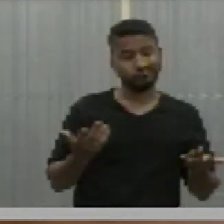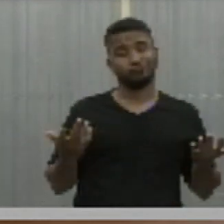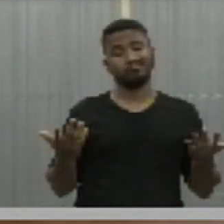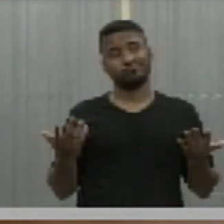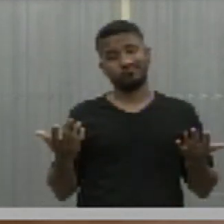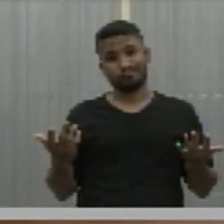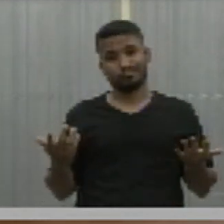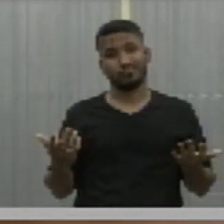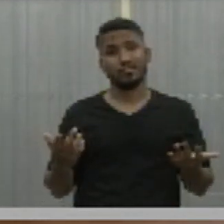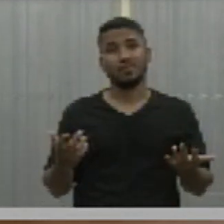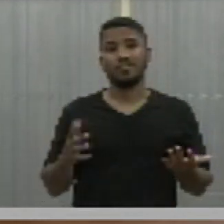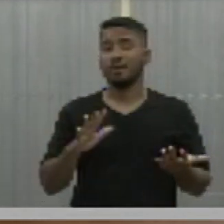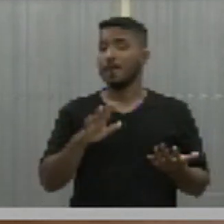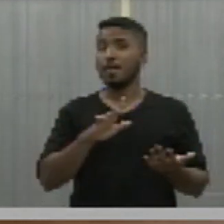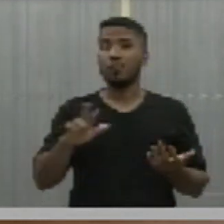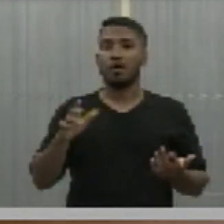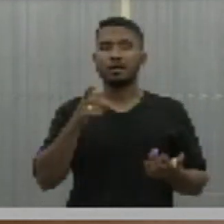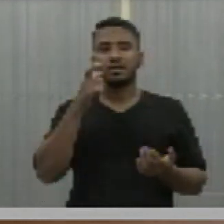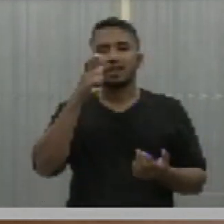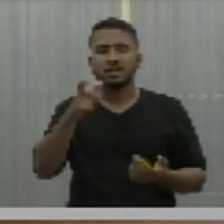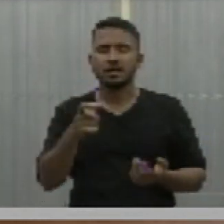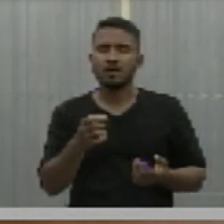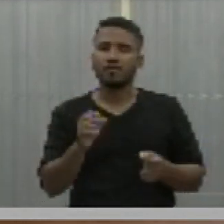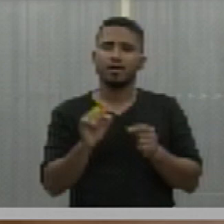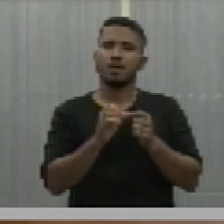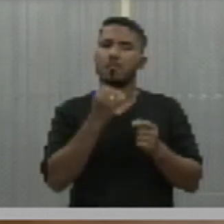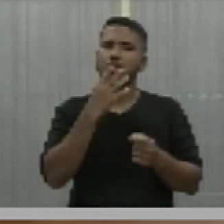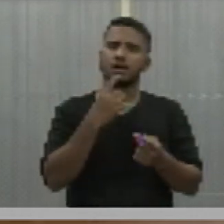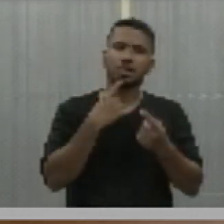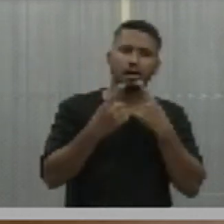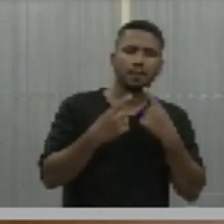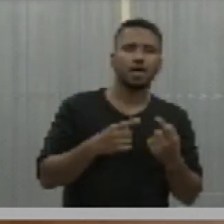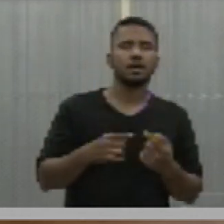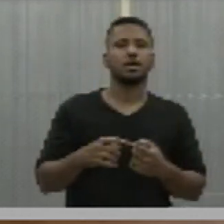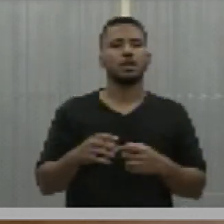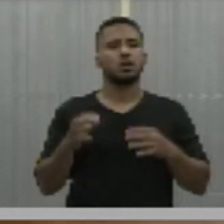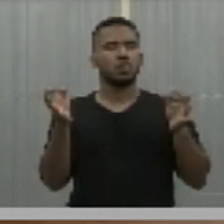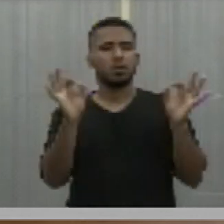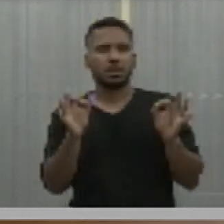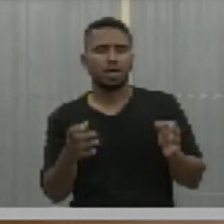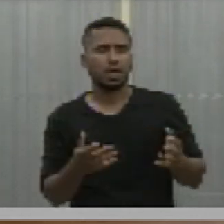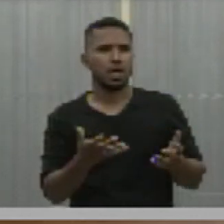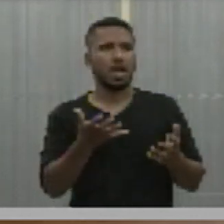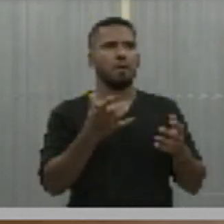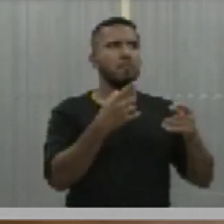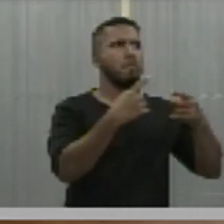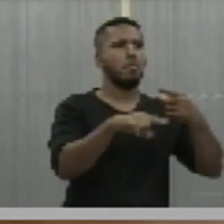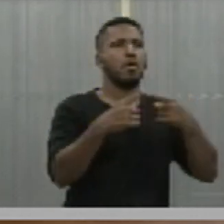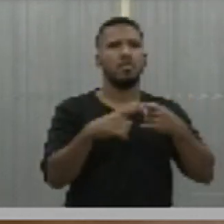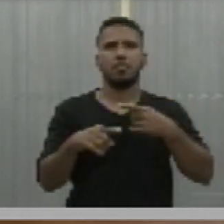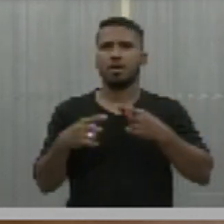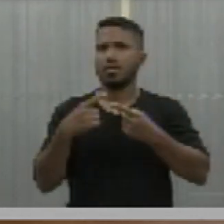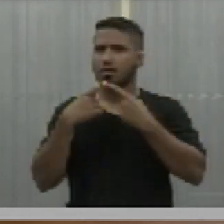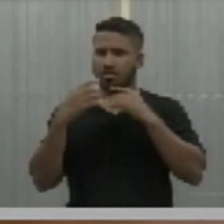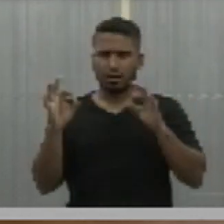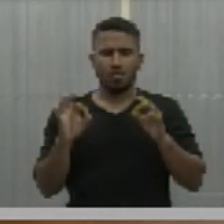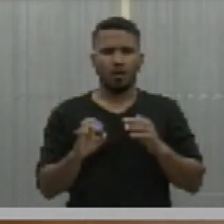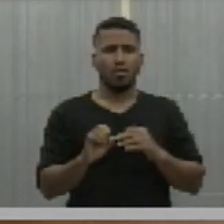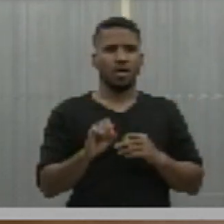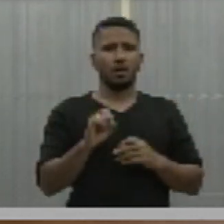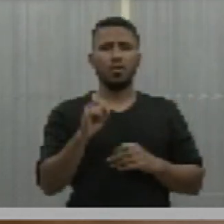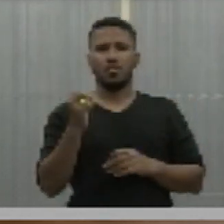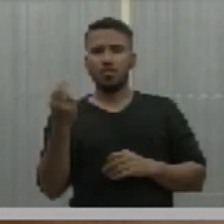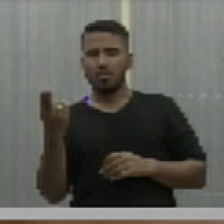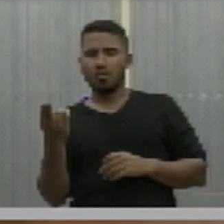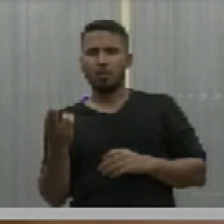Não há intenção de fazer um bom debate, não há nenhuma intenção de coibir o debate ou de coibir